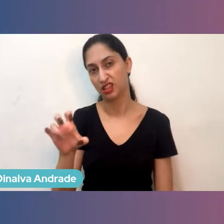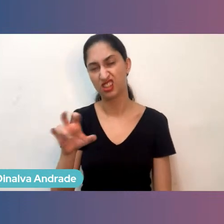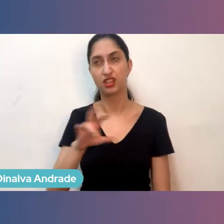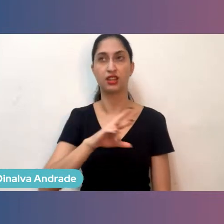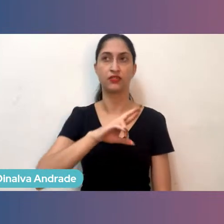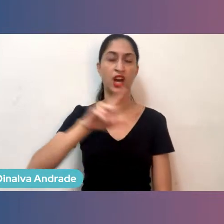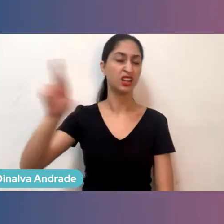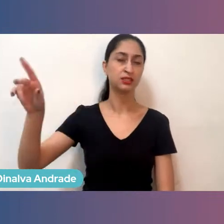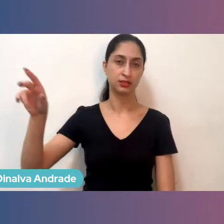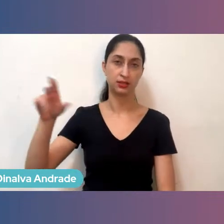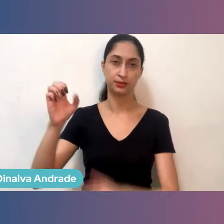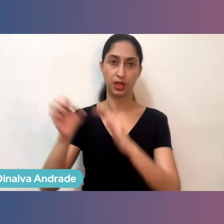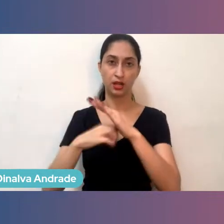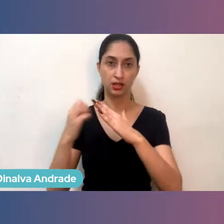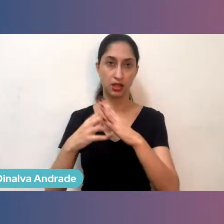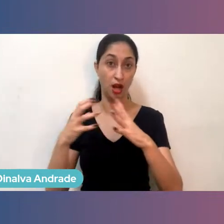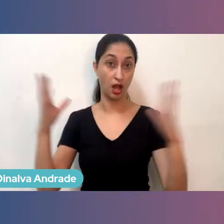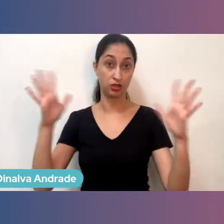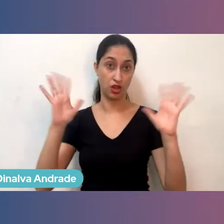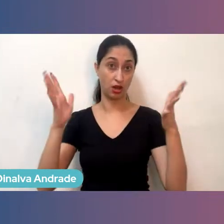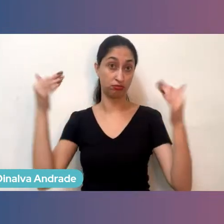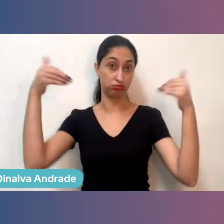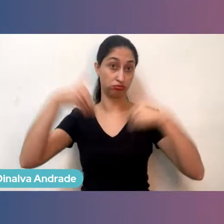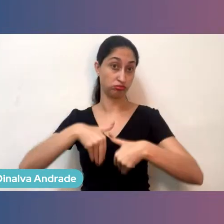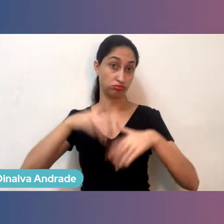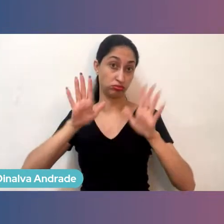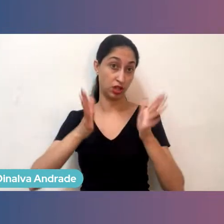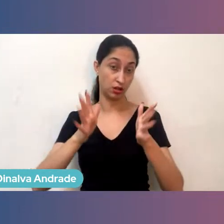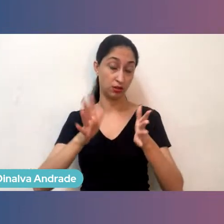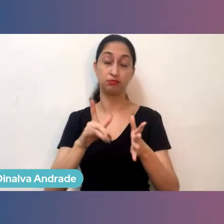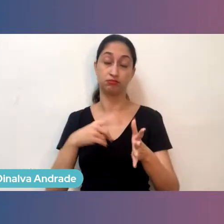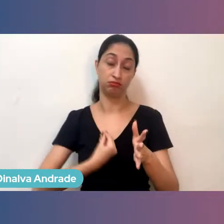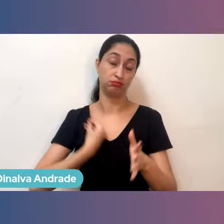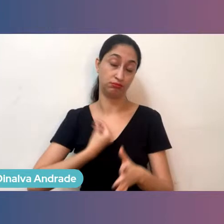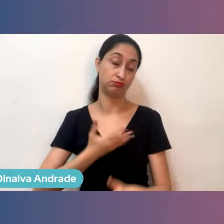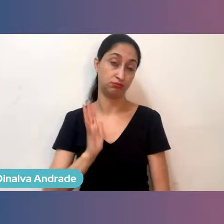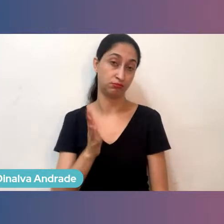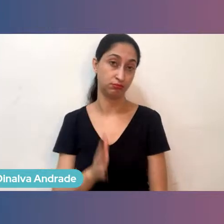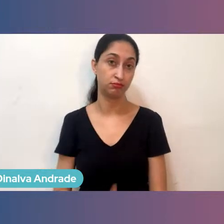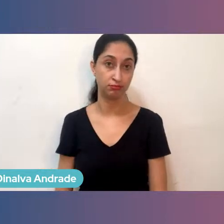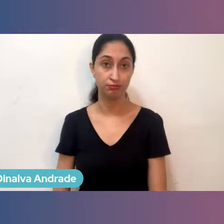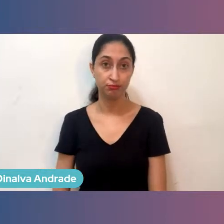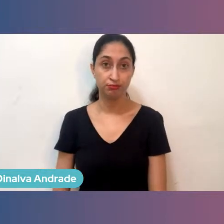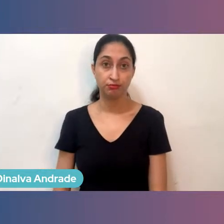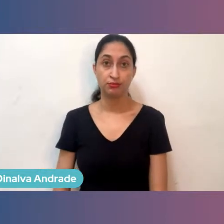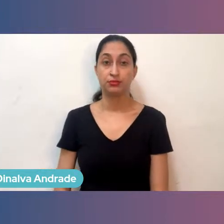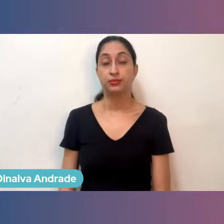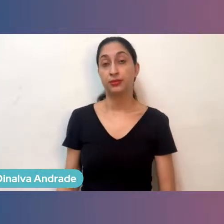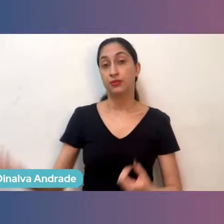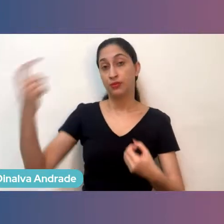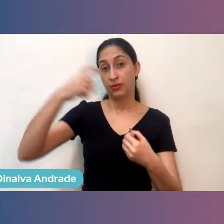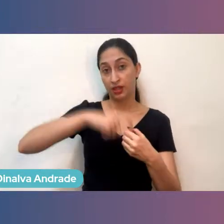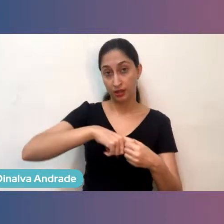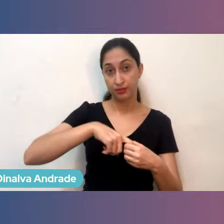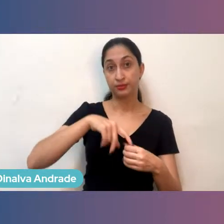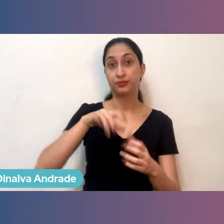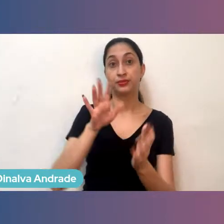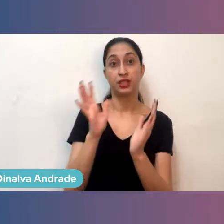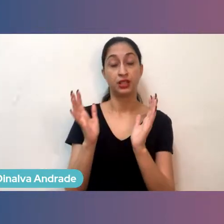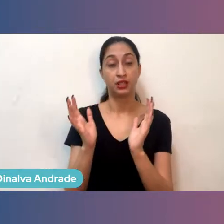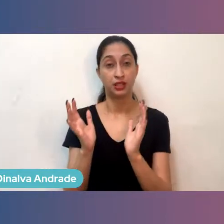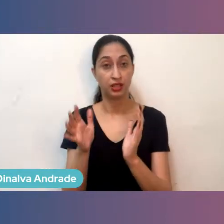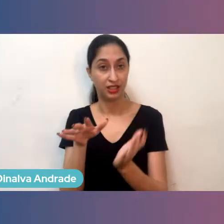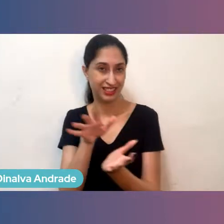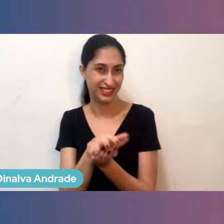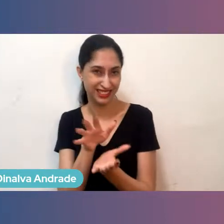toda essa dinâmica presente. E voltando para Recife, que é a capital em que vocês